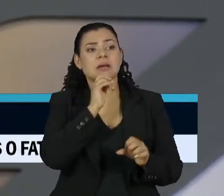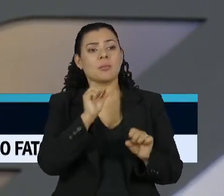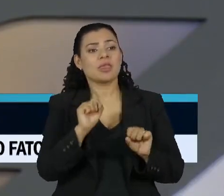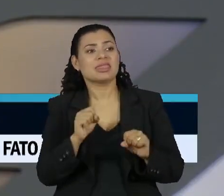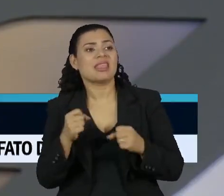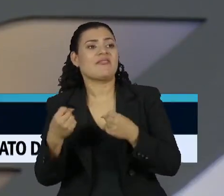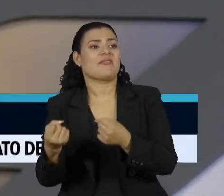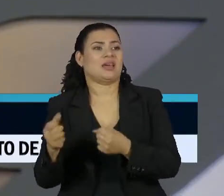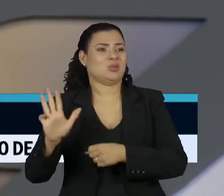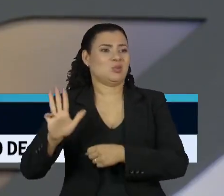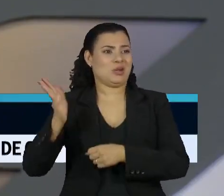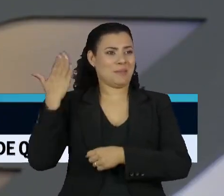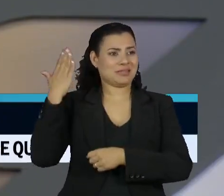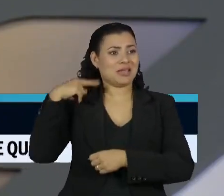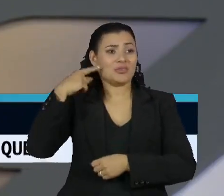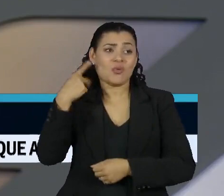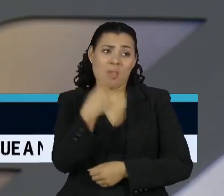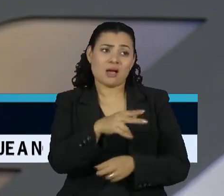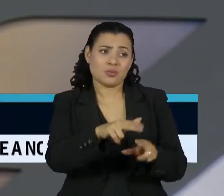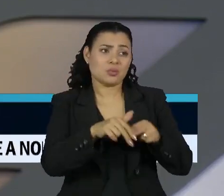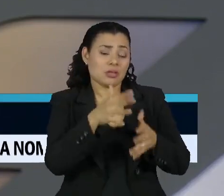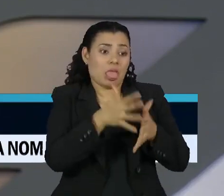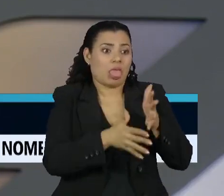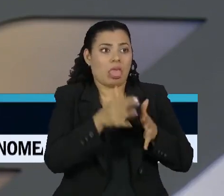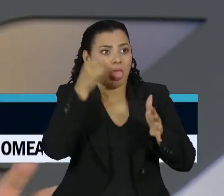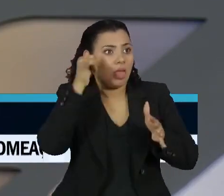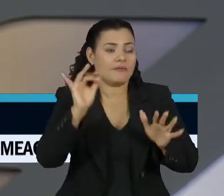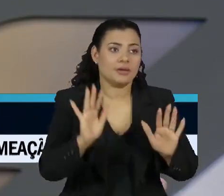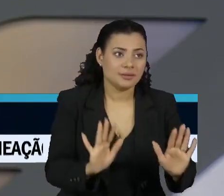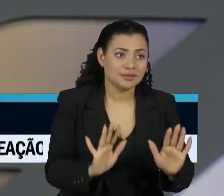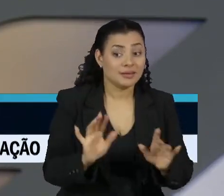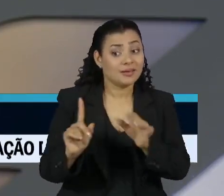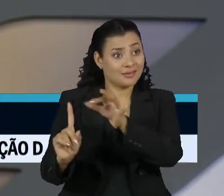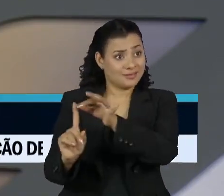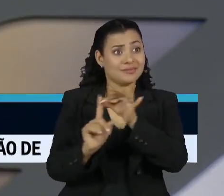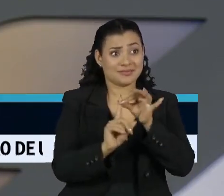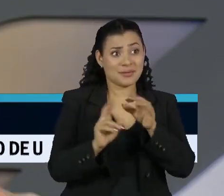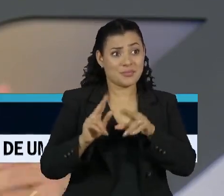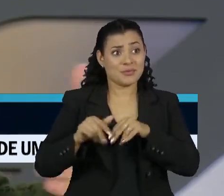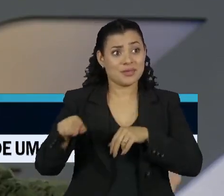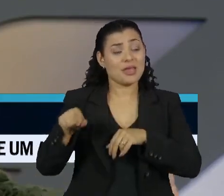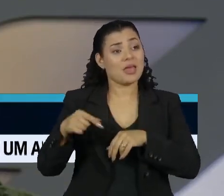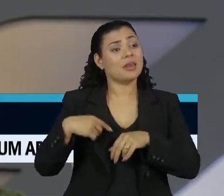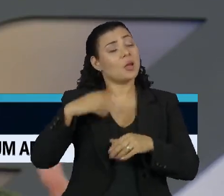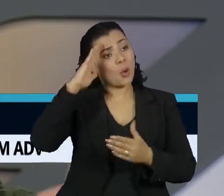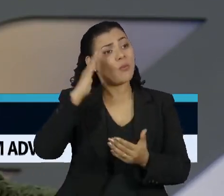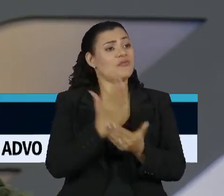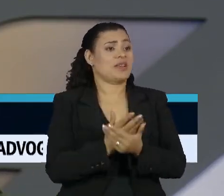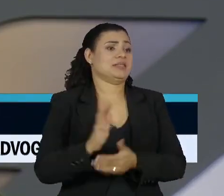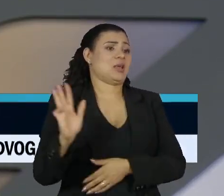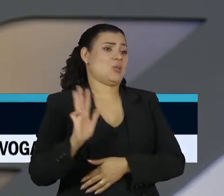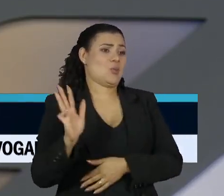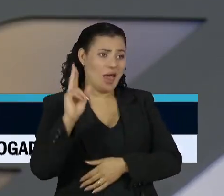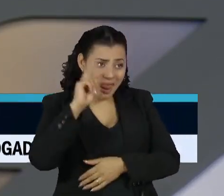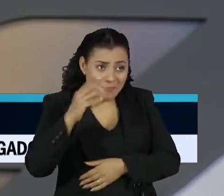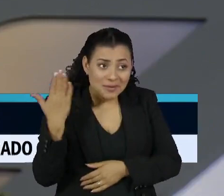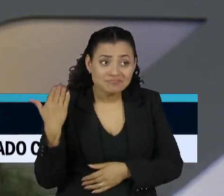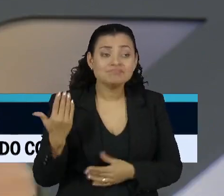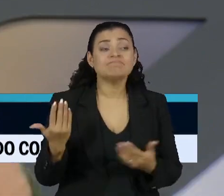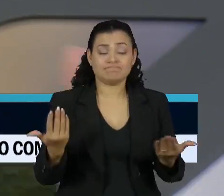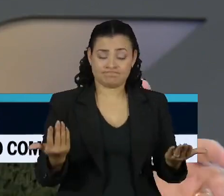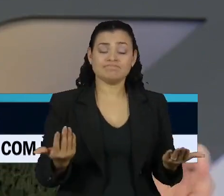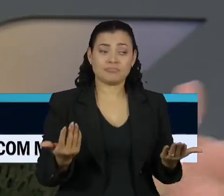que até então atuava como advogado. Foi escolhido, inclusive, nessa condição de ter tido a confiança do presidente da República,